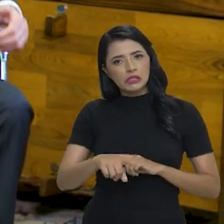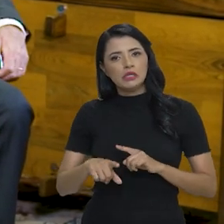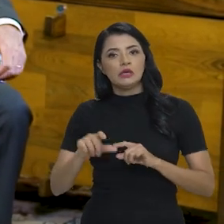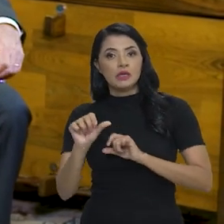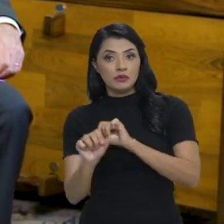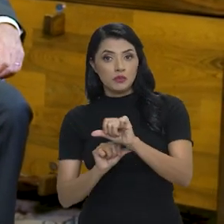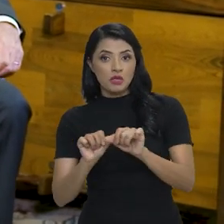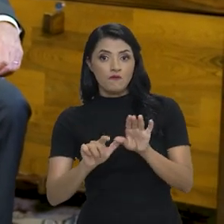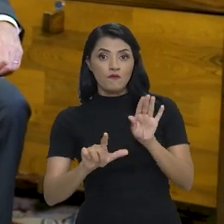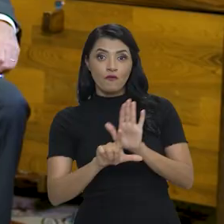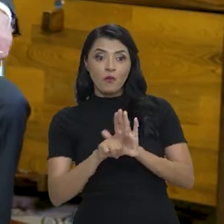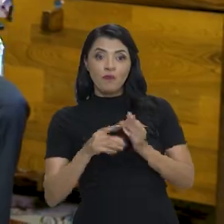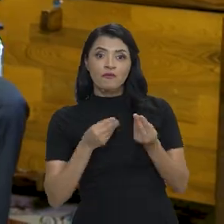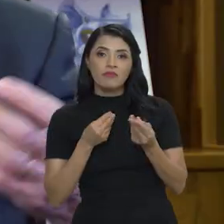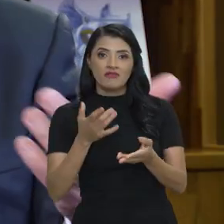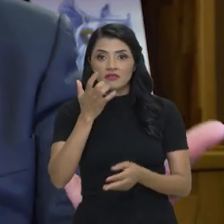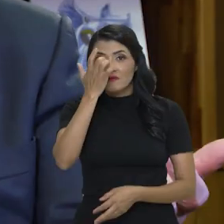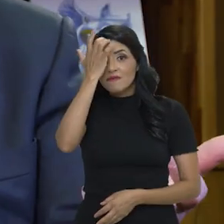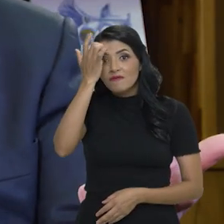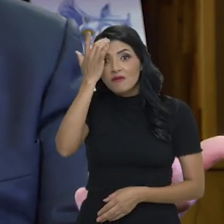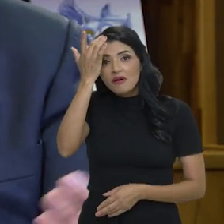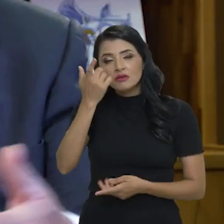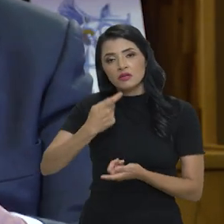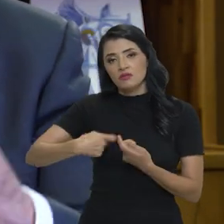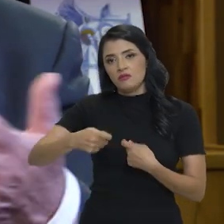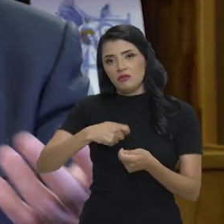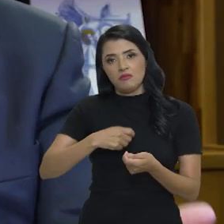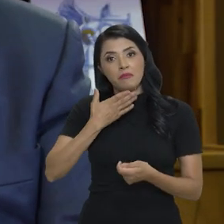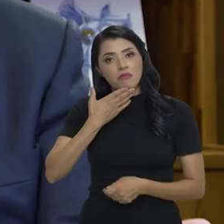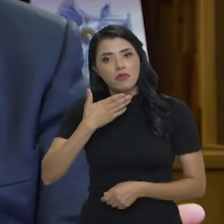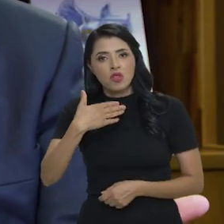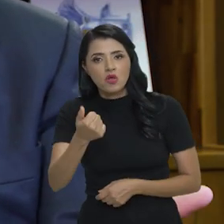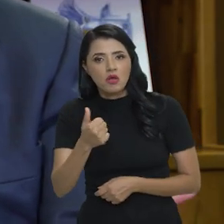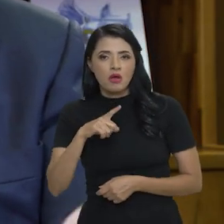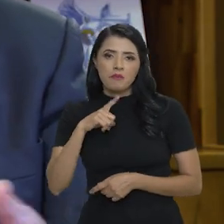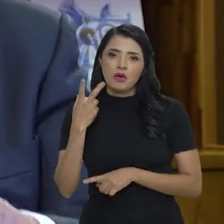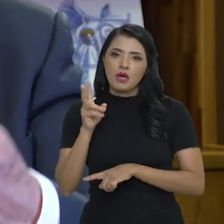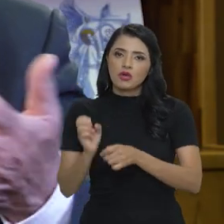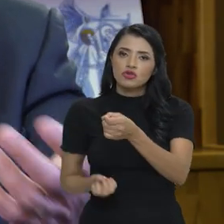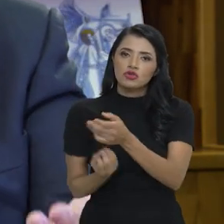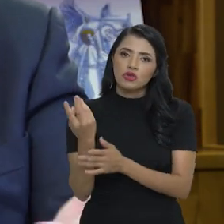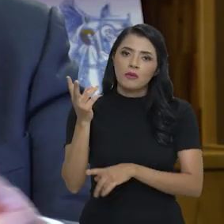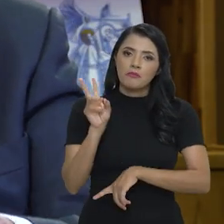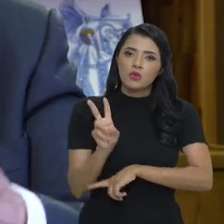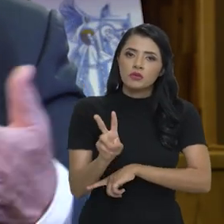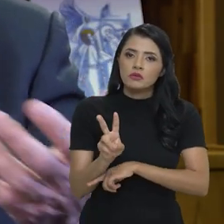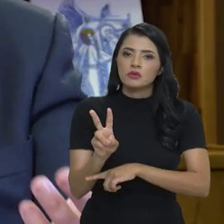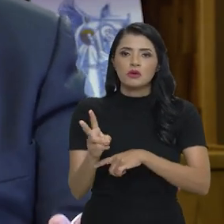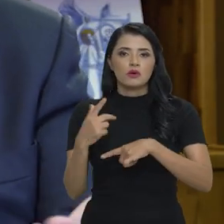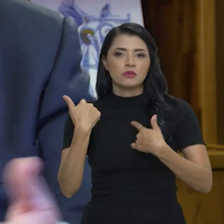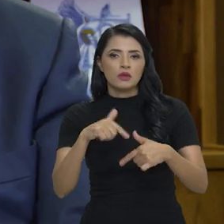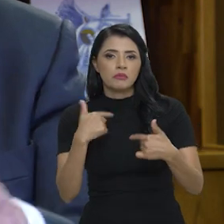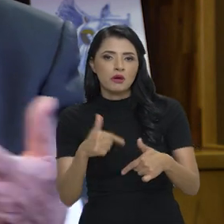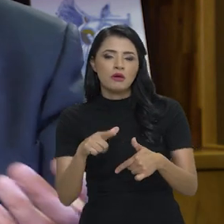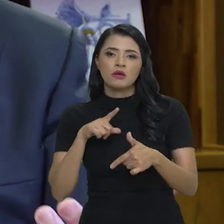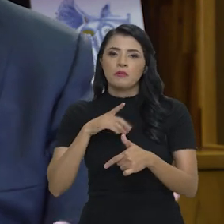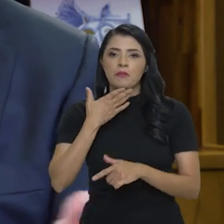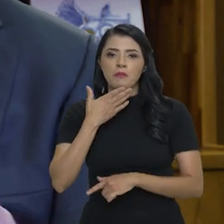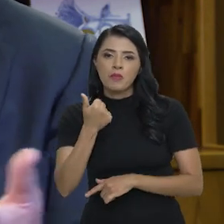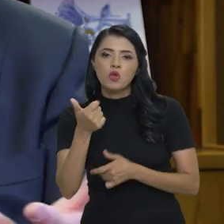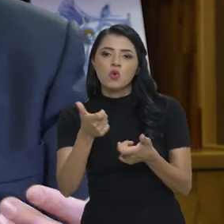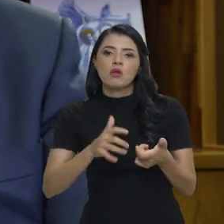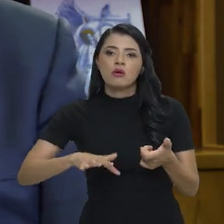reforma foi trazer facilidade para a economia, para gerar proteção, para gerar empregos, para gerar